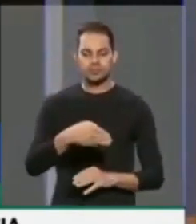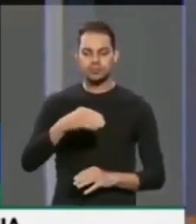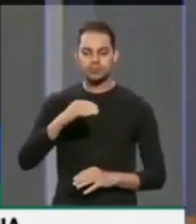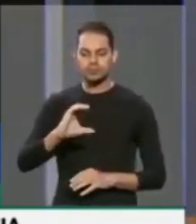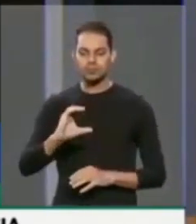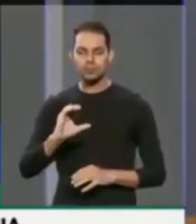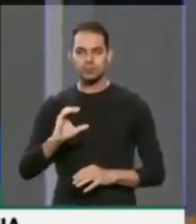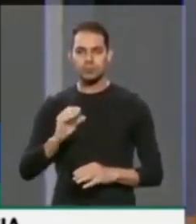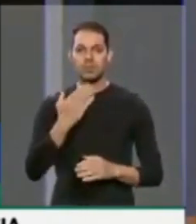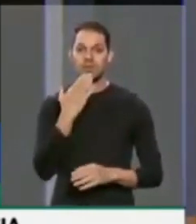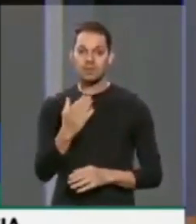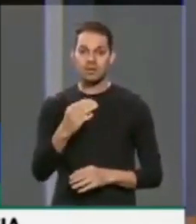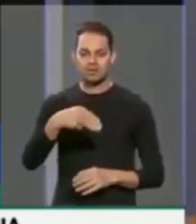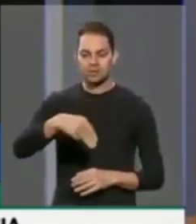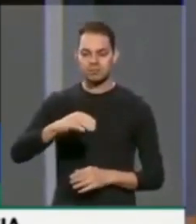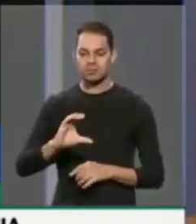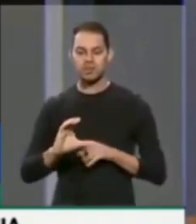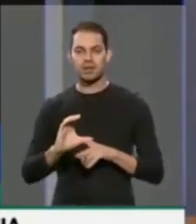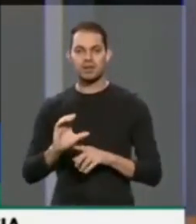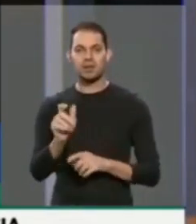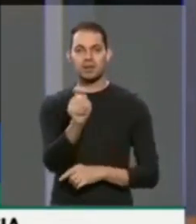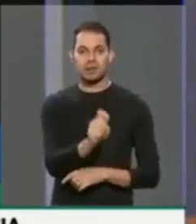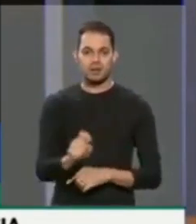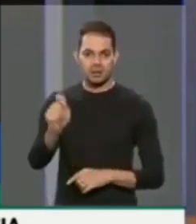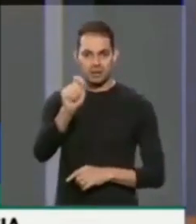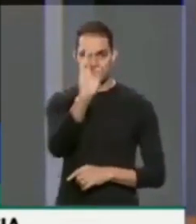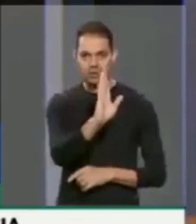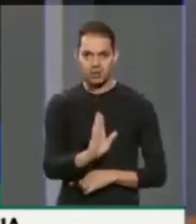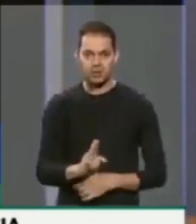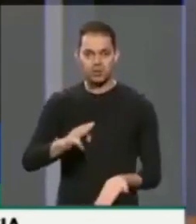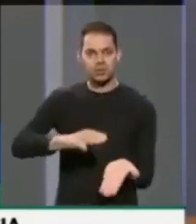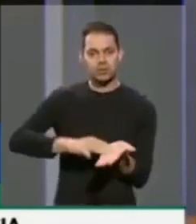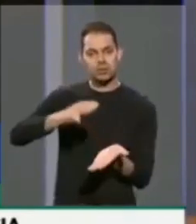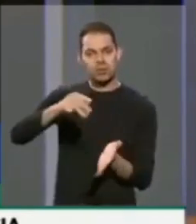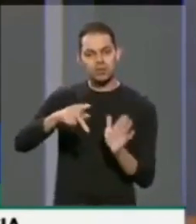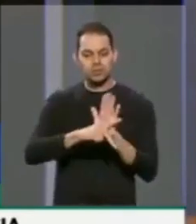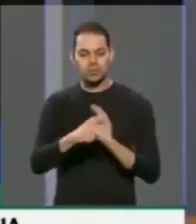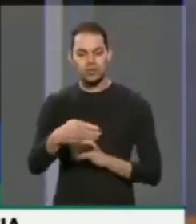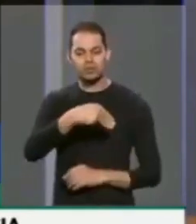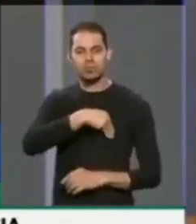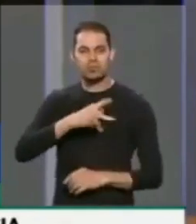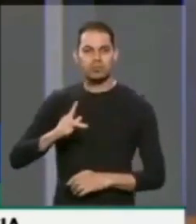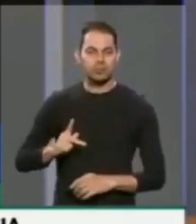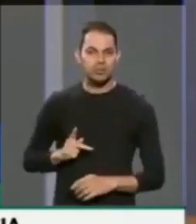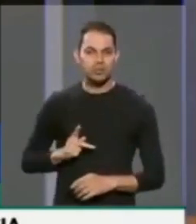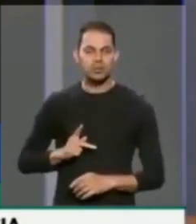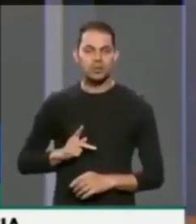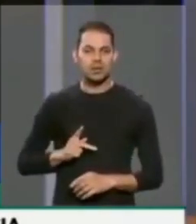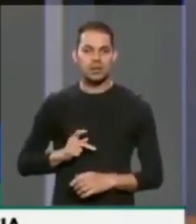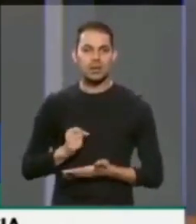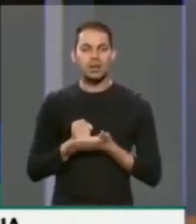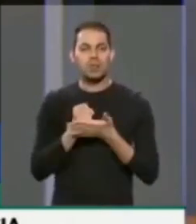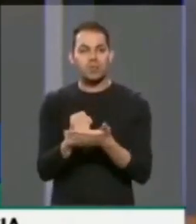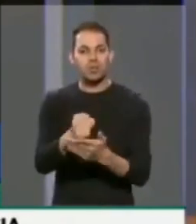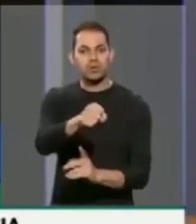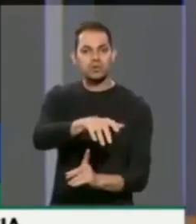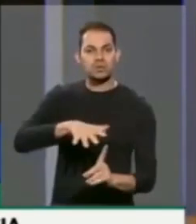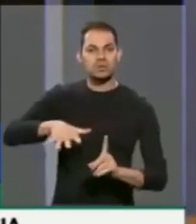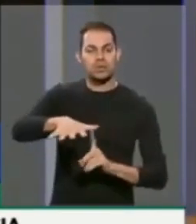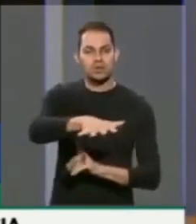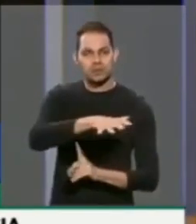uma petição de medida cautelar da Associação Nacional de Membros do Ministério Público, MP, Pró-Sociedade.